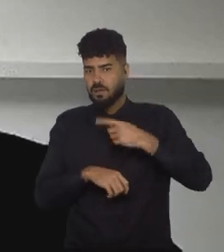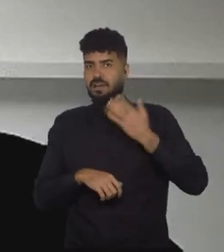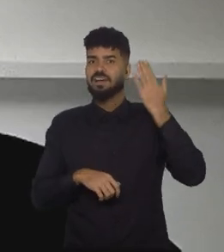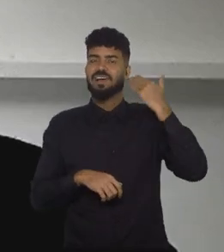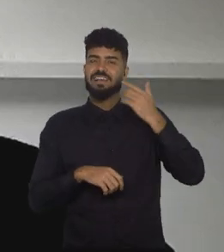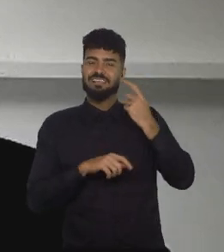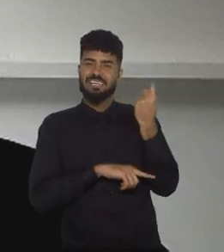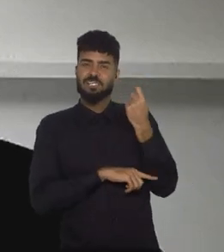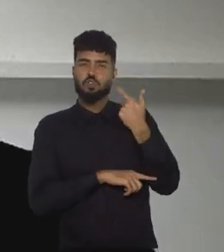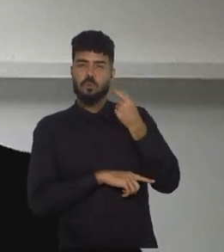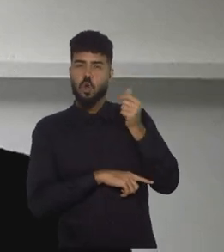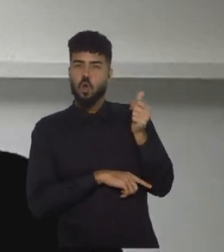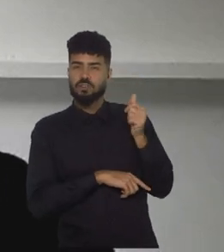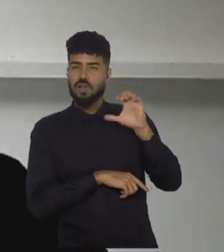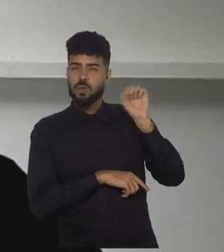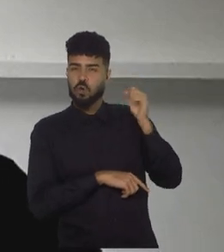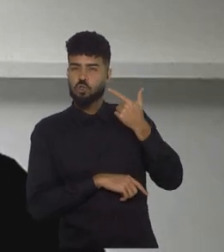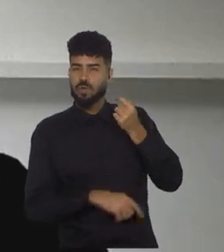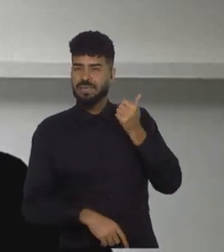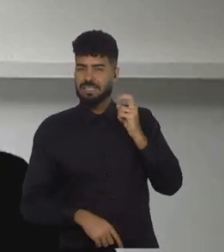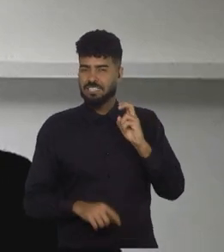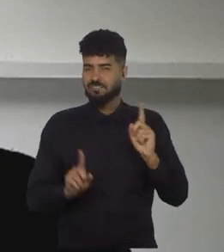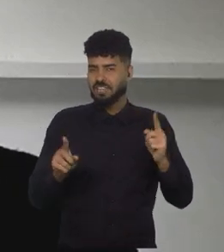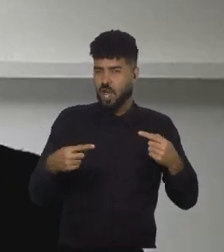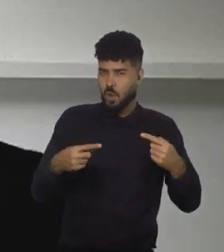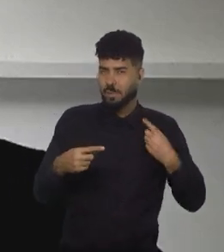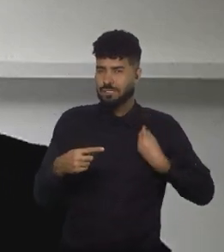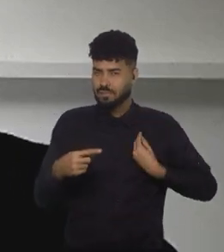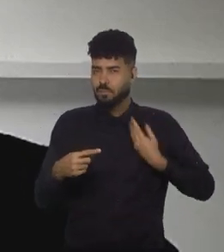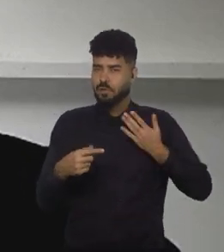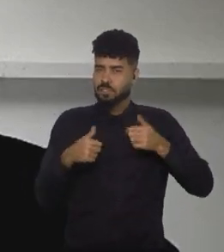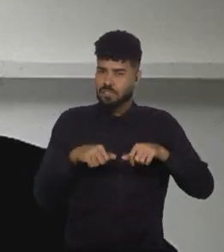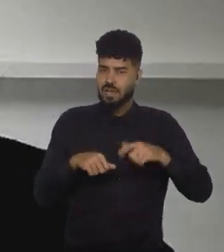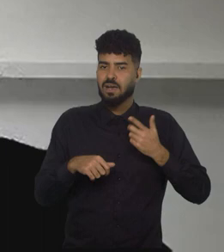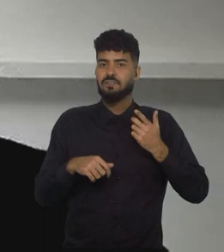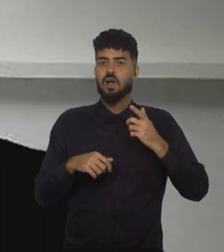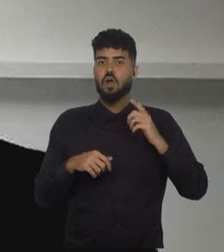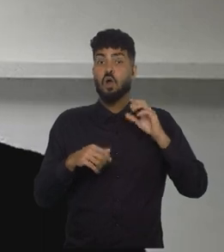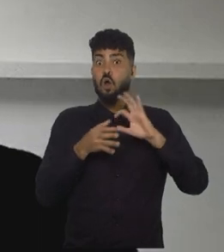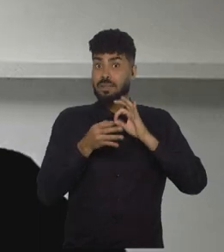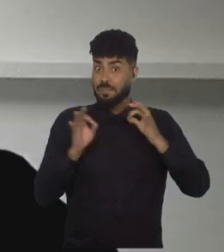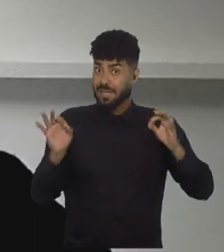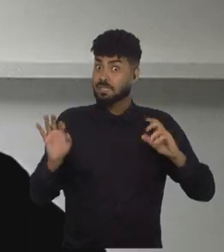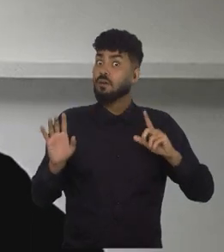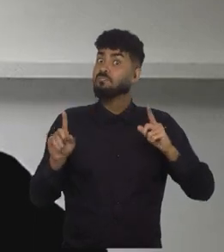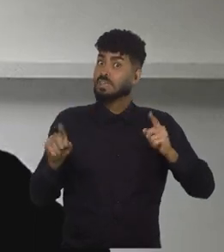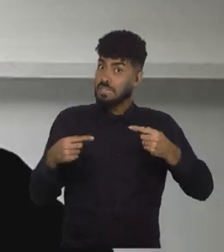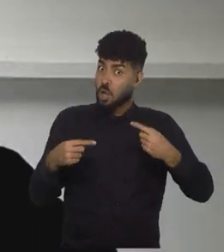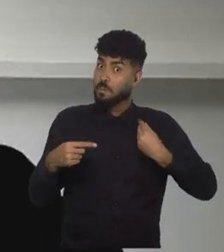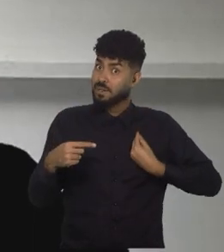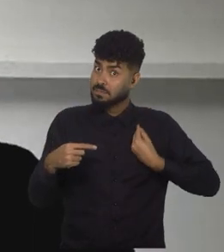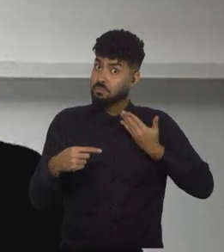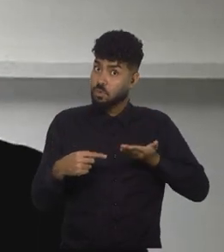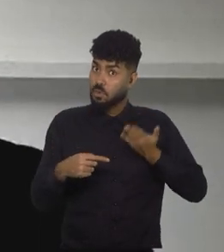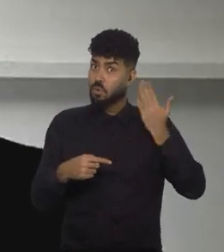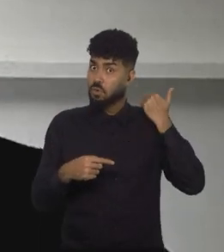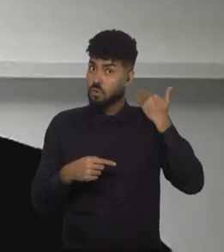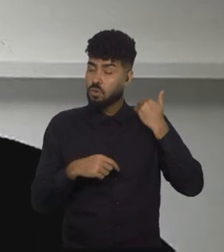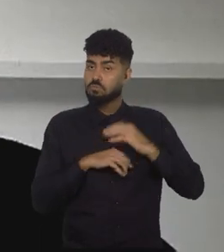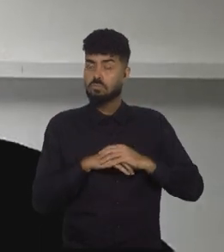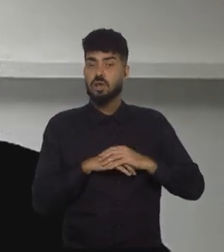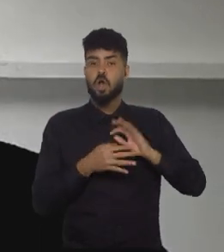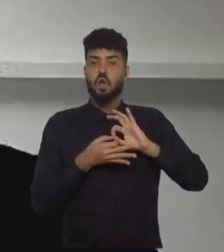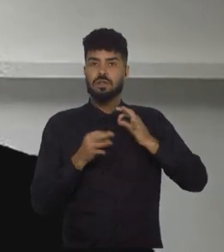campeã em 2011, em 2015, foi finalista, fez final de Olimpíadas também nesse processo. O desempenho na